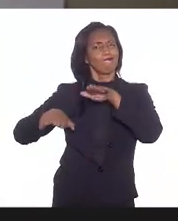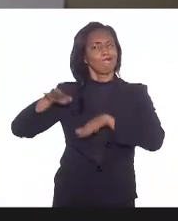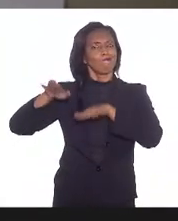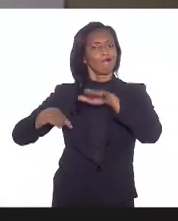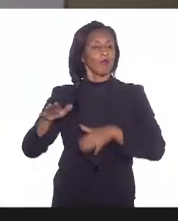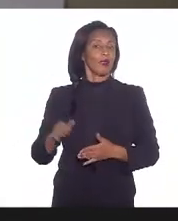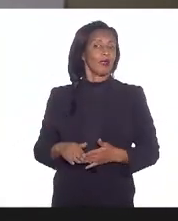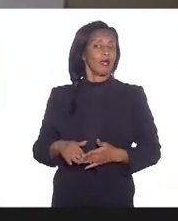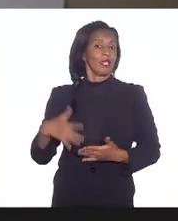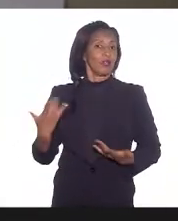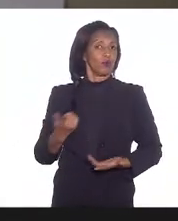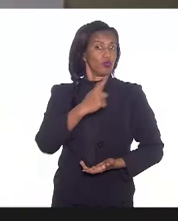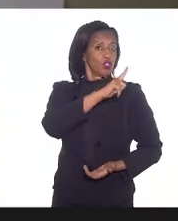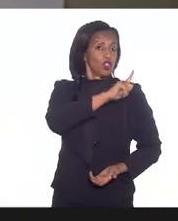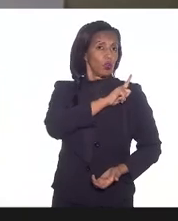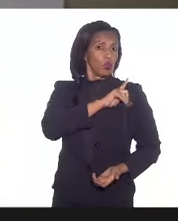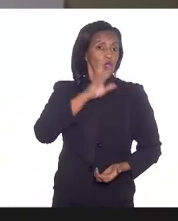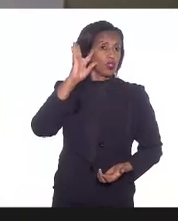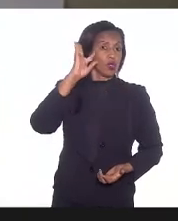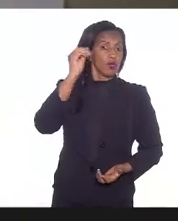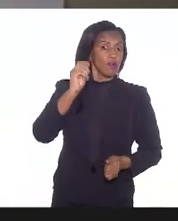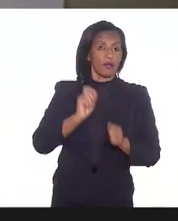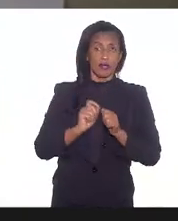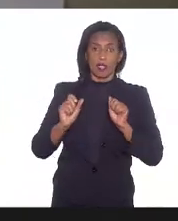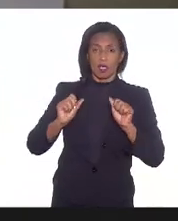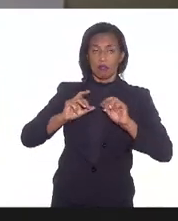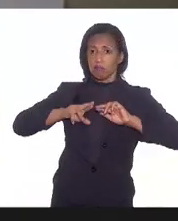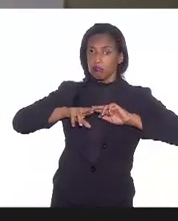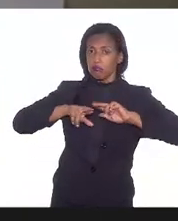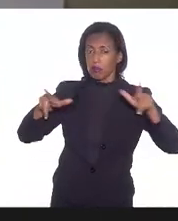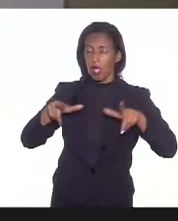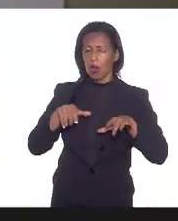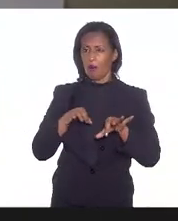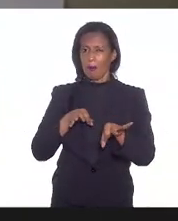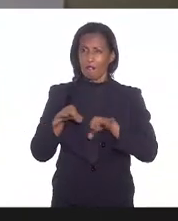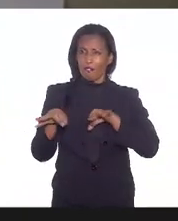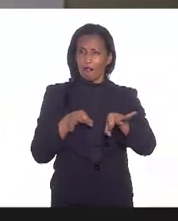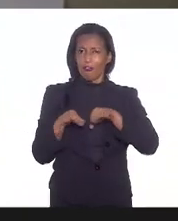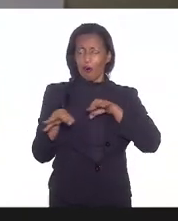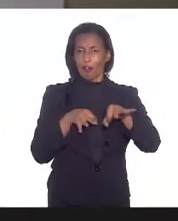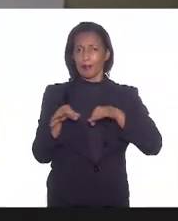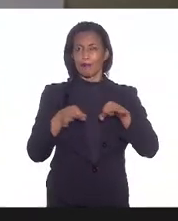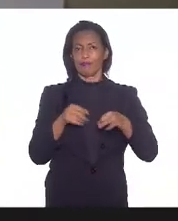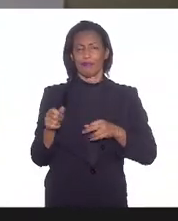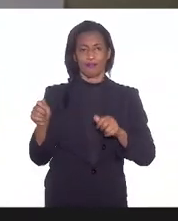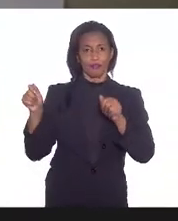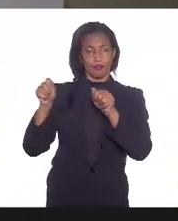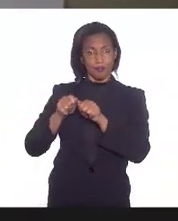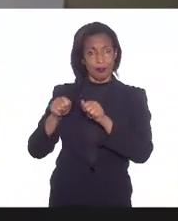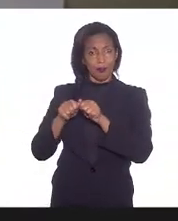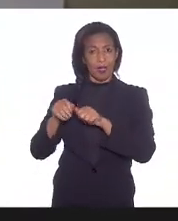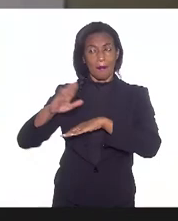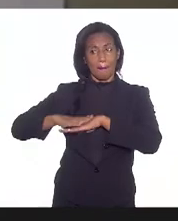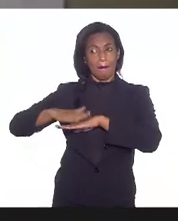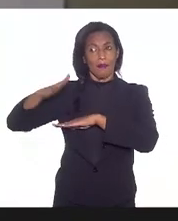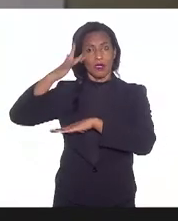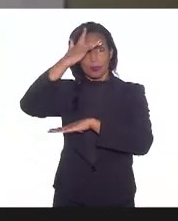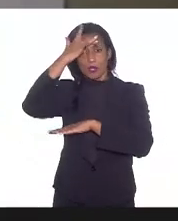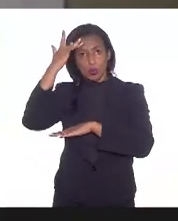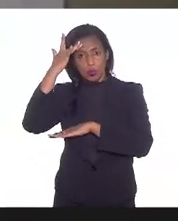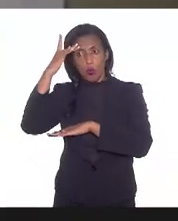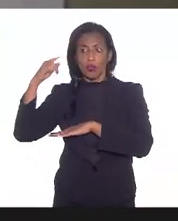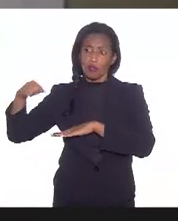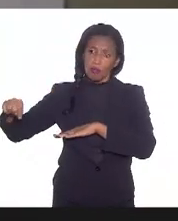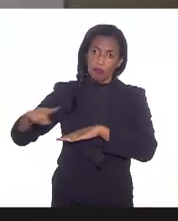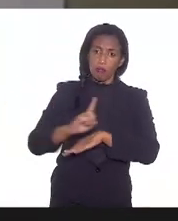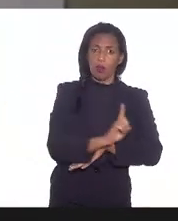aí os gestores resolveram investir em uma forma de fazer com que mais pessoas procurem